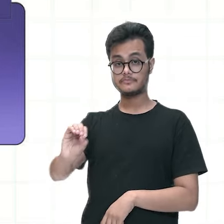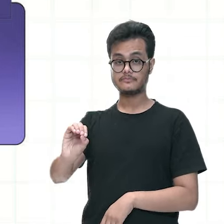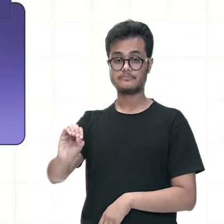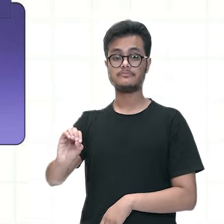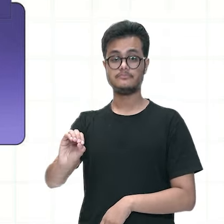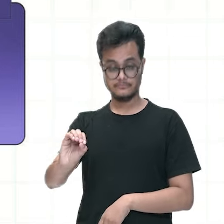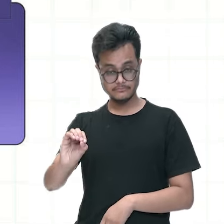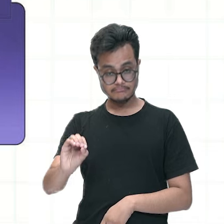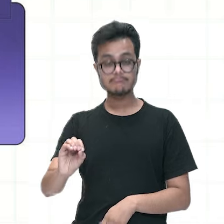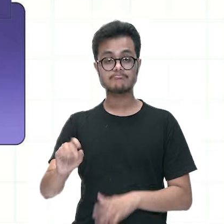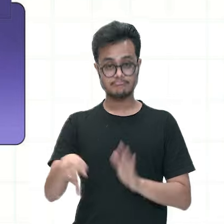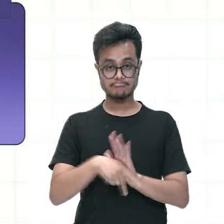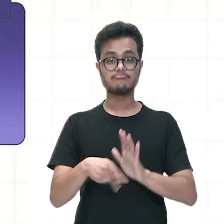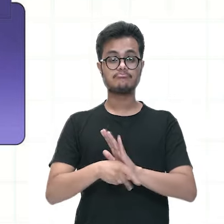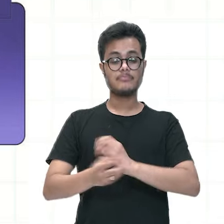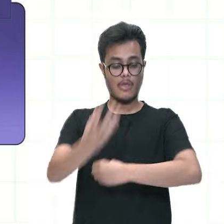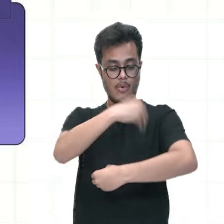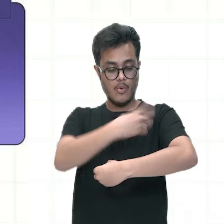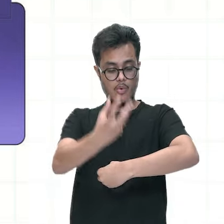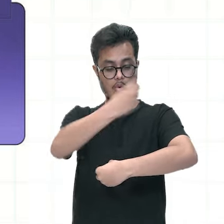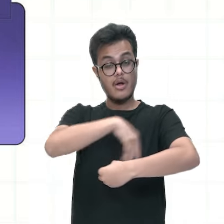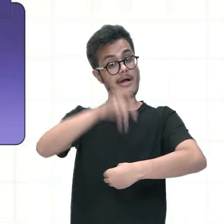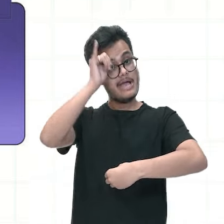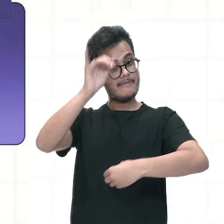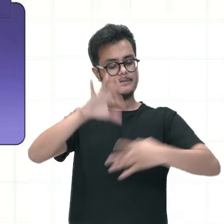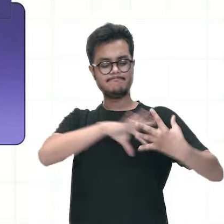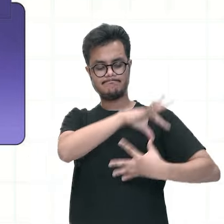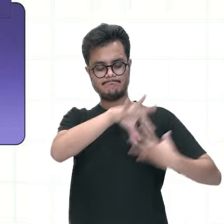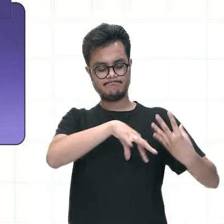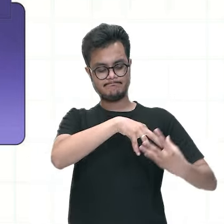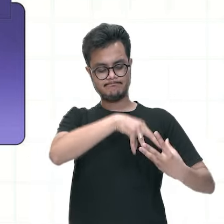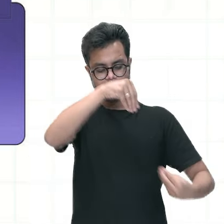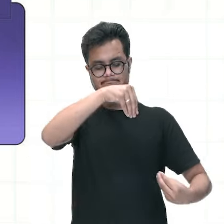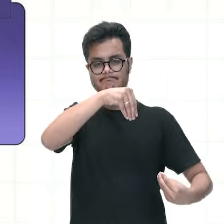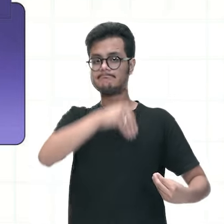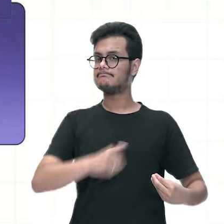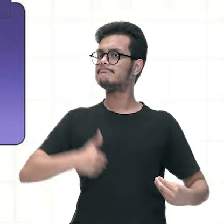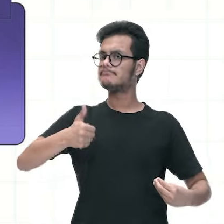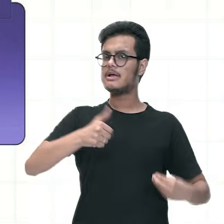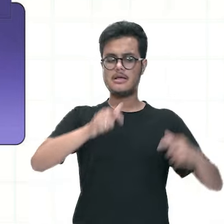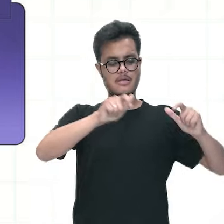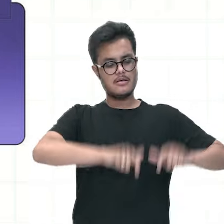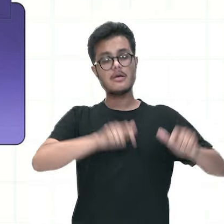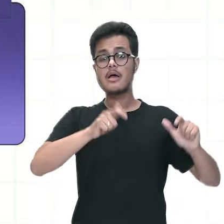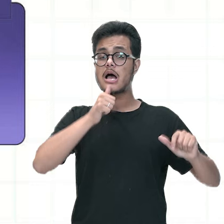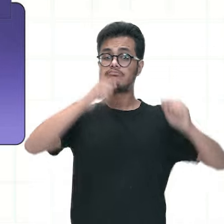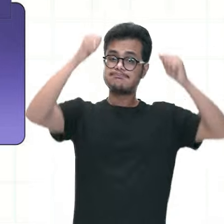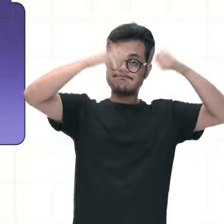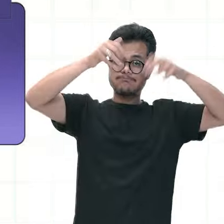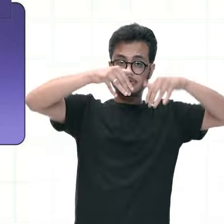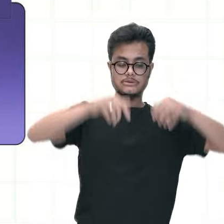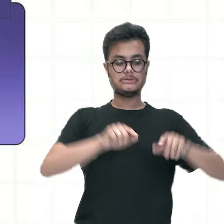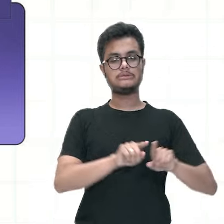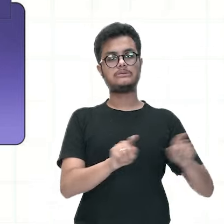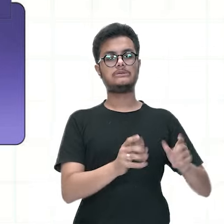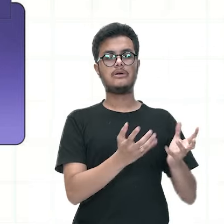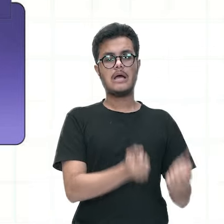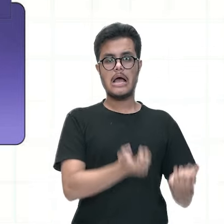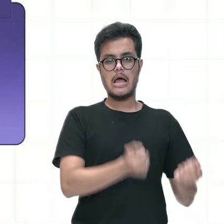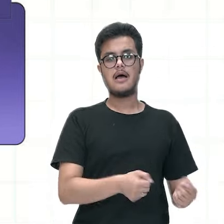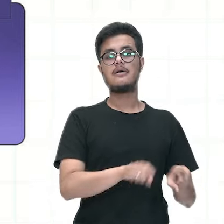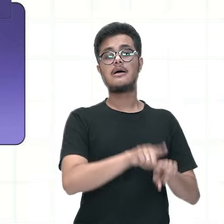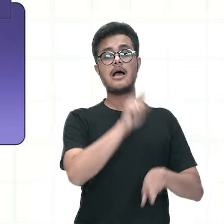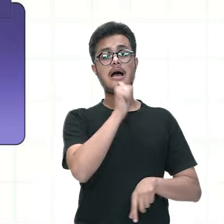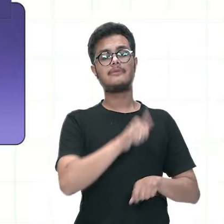os sacos de lixo plástico a gente deve manter a lixeira bem fechada porque numa chuva ele vai acumular água com